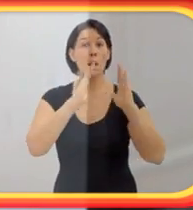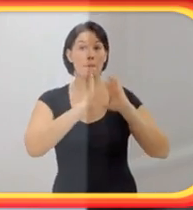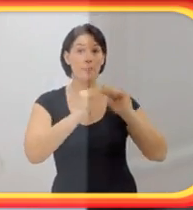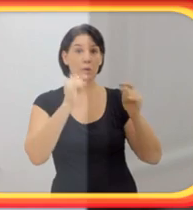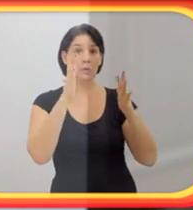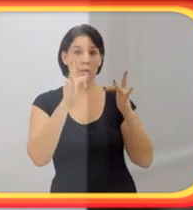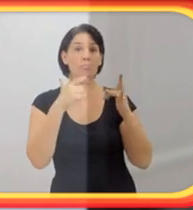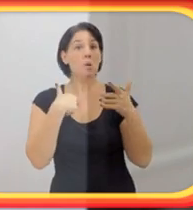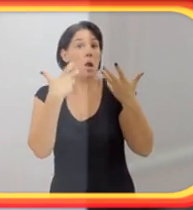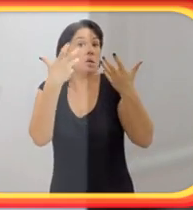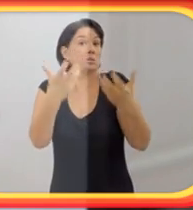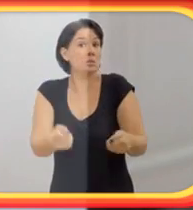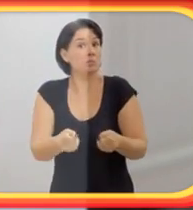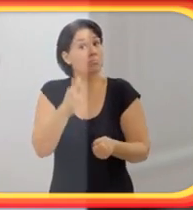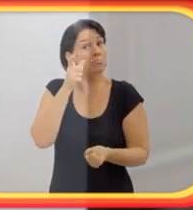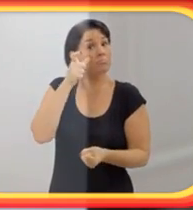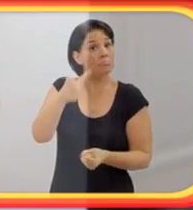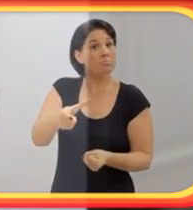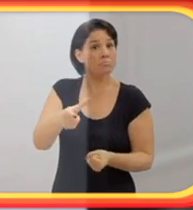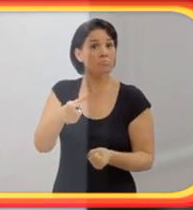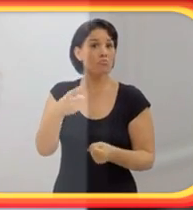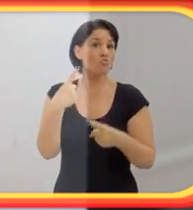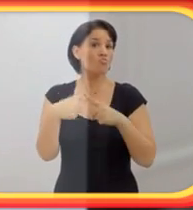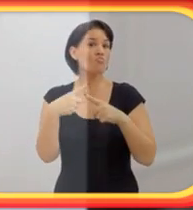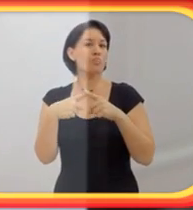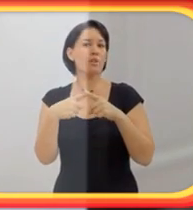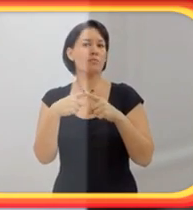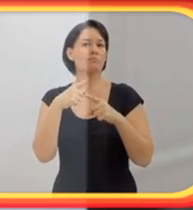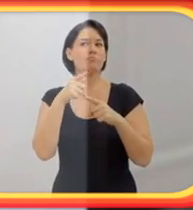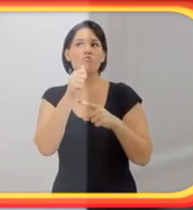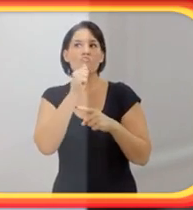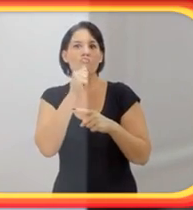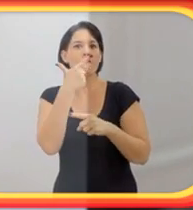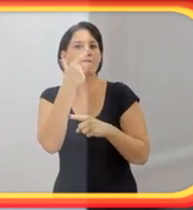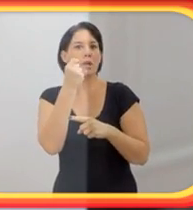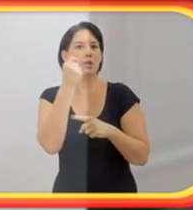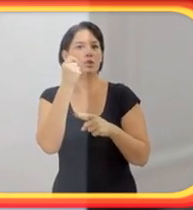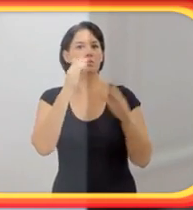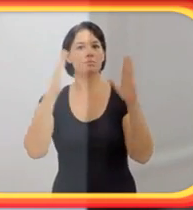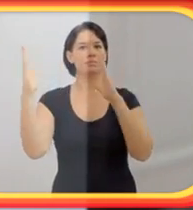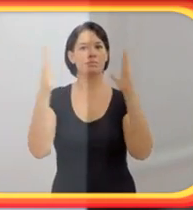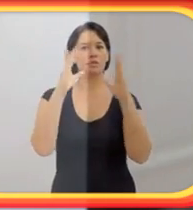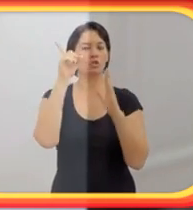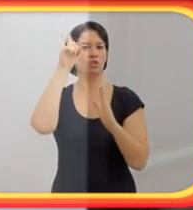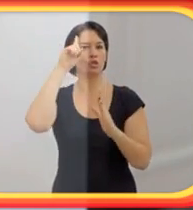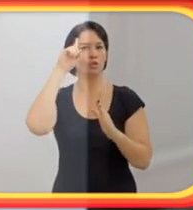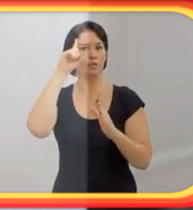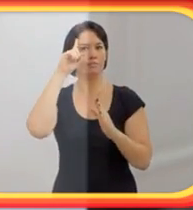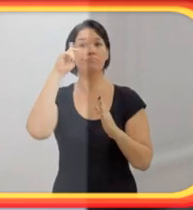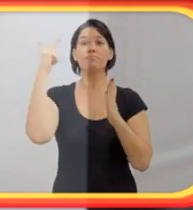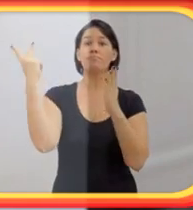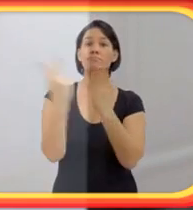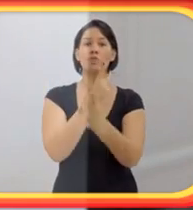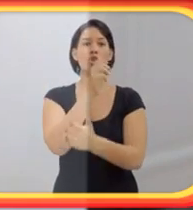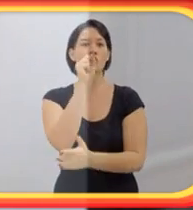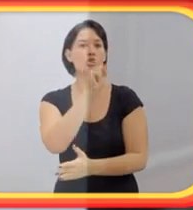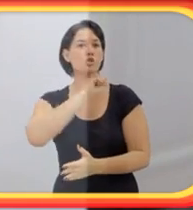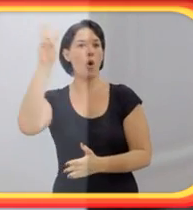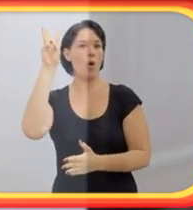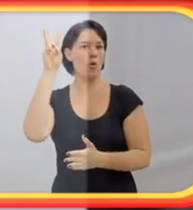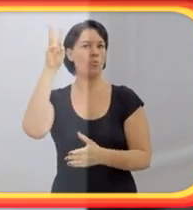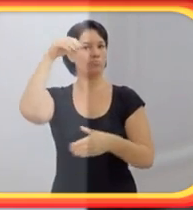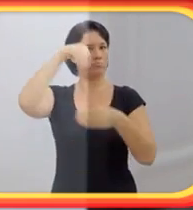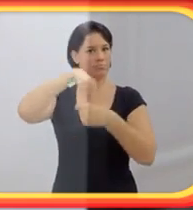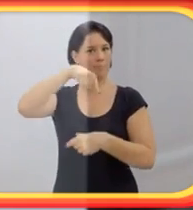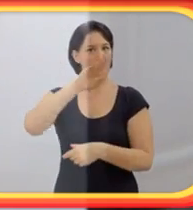aqui em Balneário Camboriú, no antigo Autocine. E o Eduardo me convidou para ir no show. E eu fui, fui no show, levei minha irmã comigo.